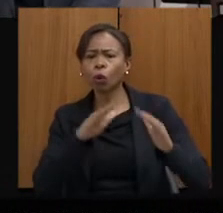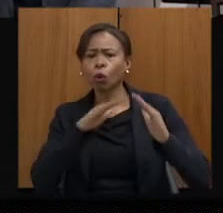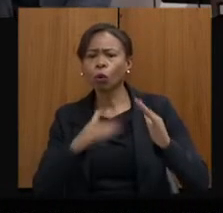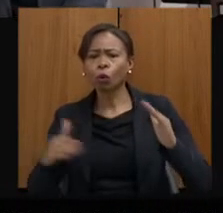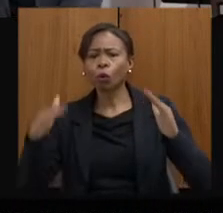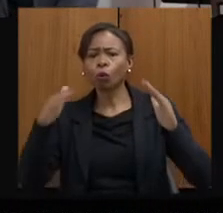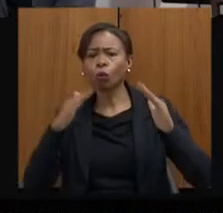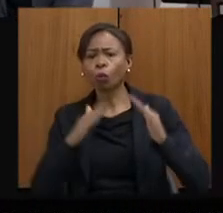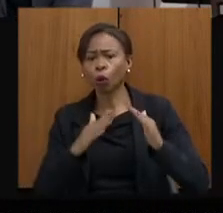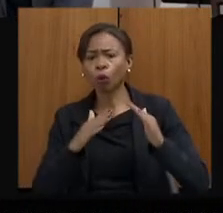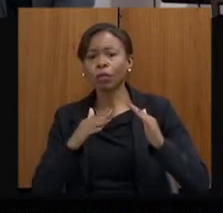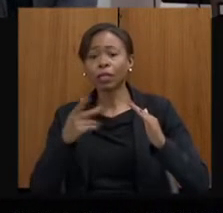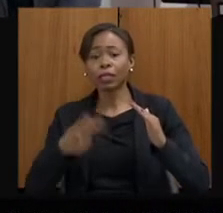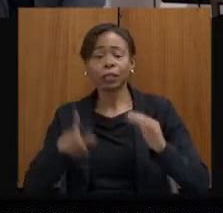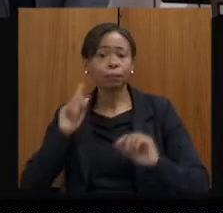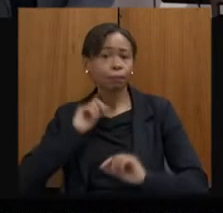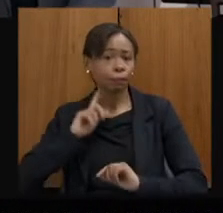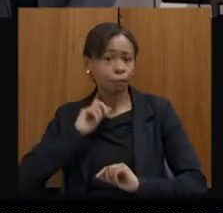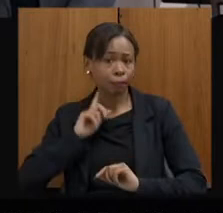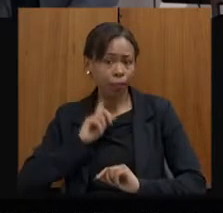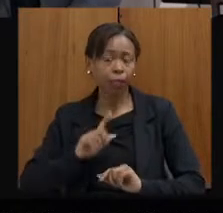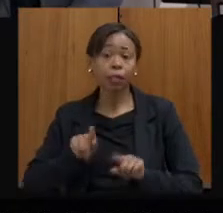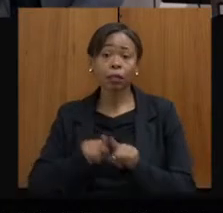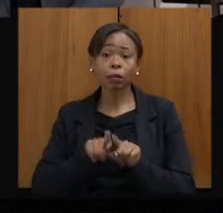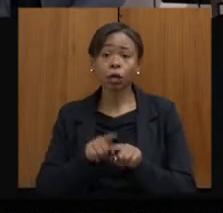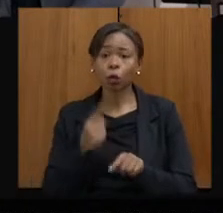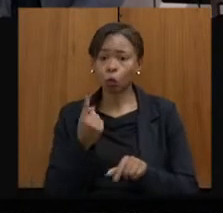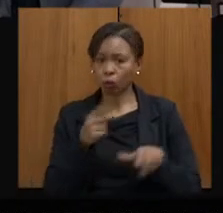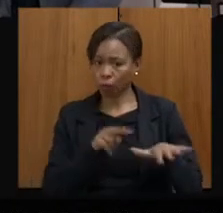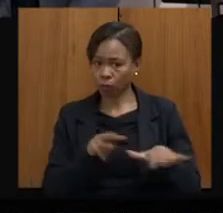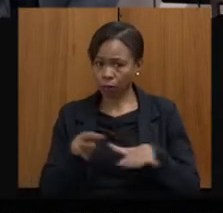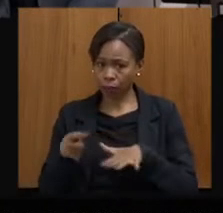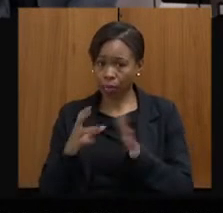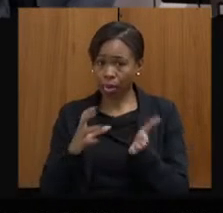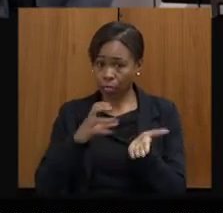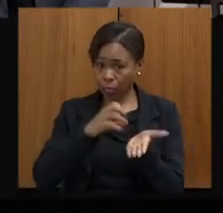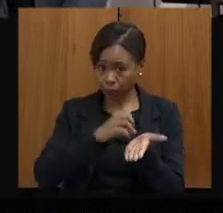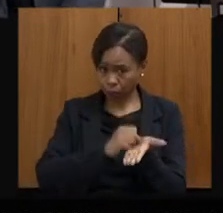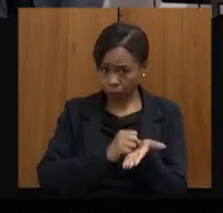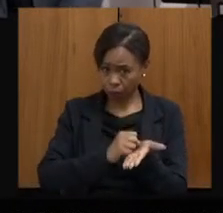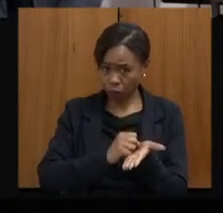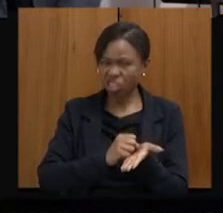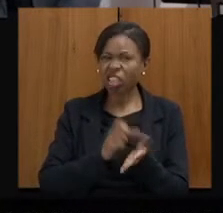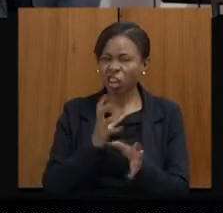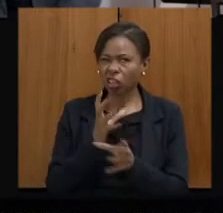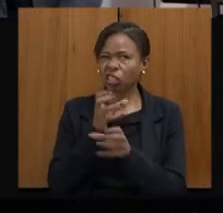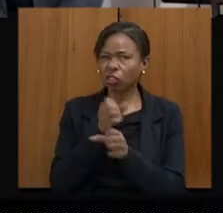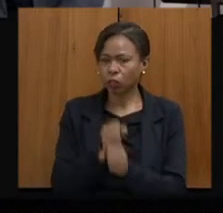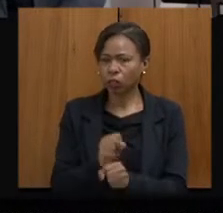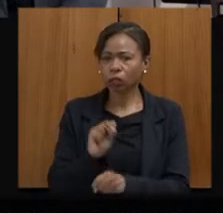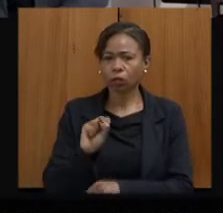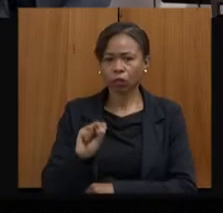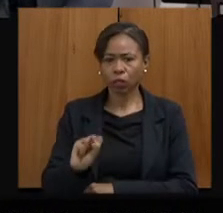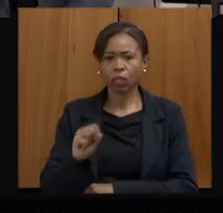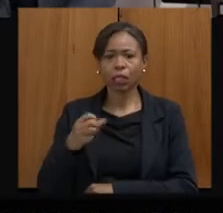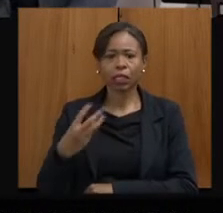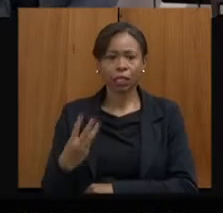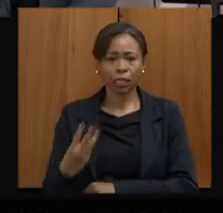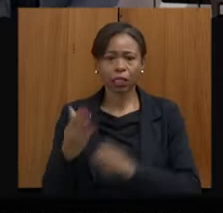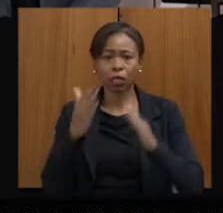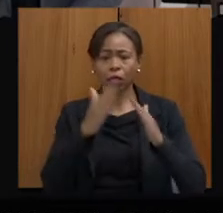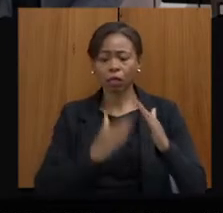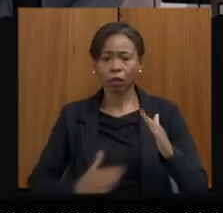maio. Uma semana que nós fizemos o cadastramento aberto, já temos 83 terreiros